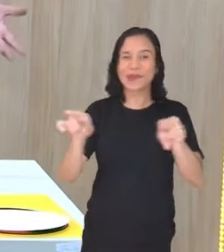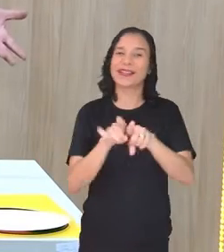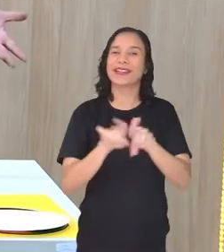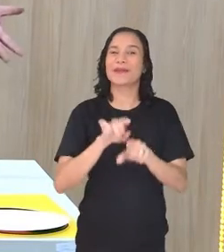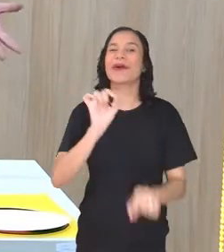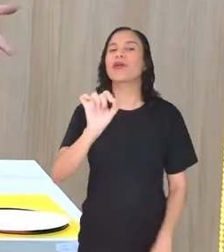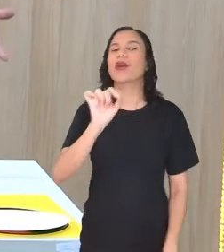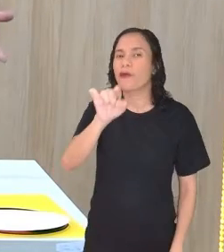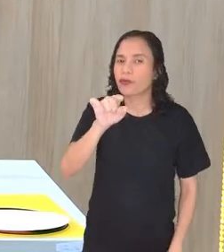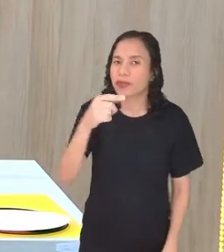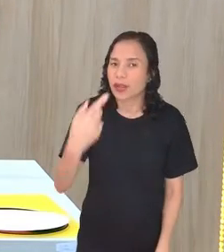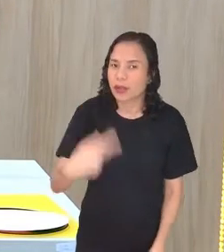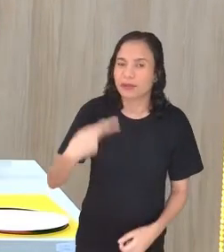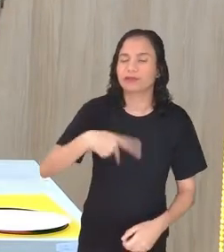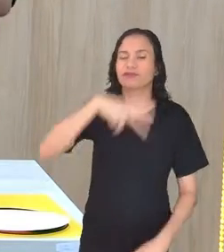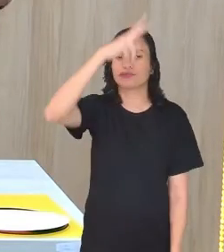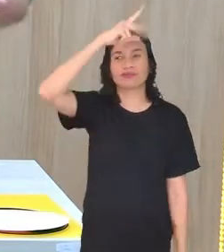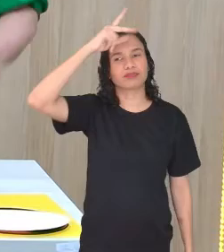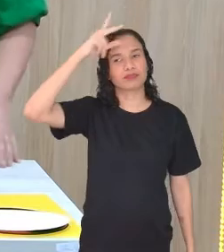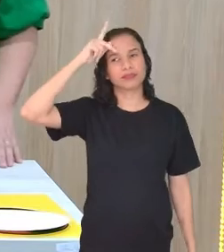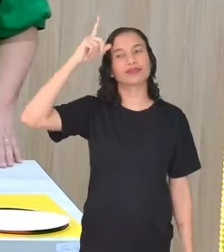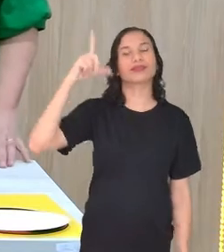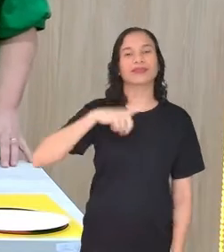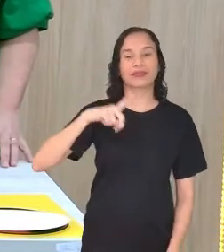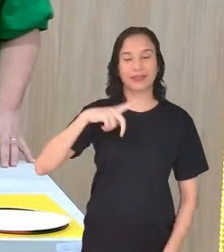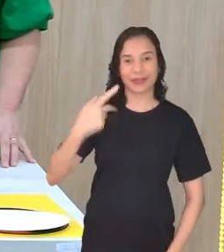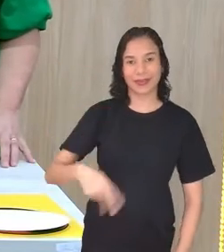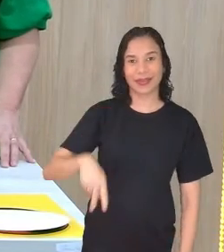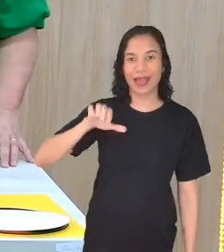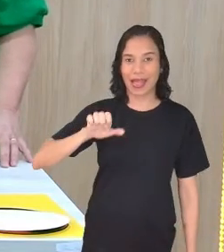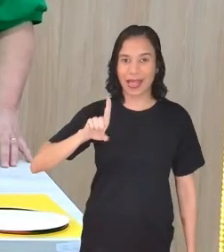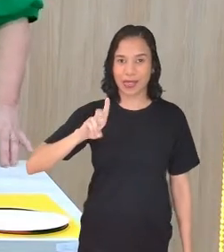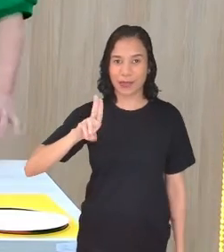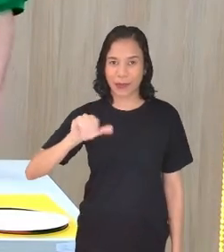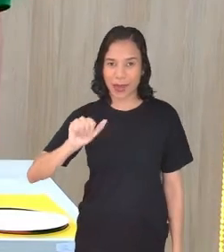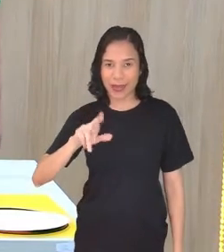se você é da Rede Municipal do Recife, no Educa Recife.